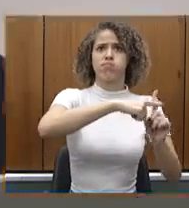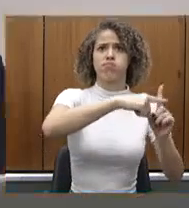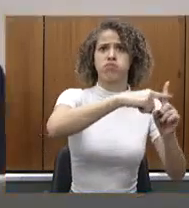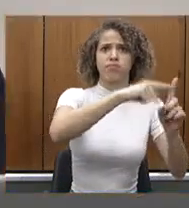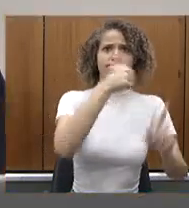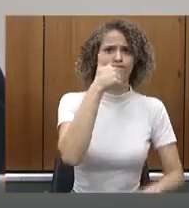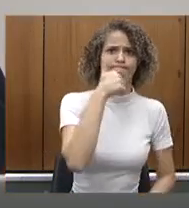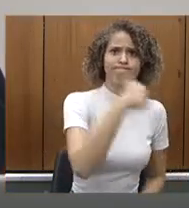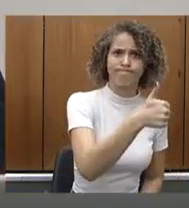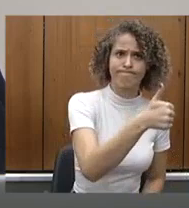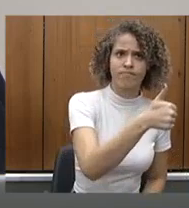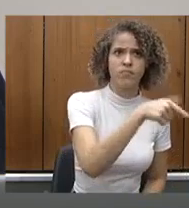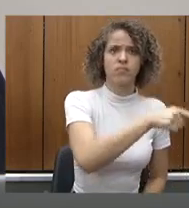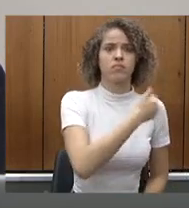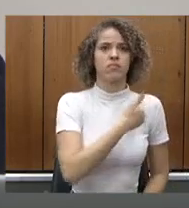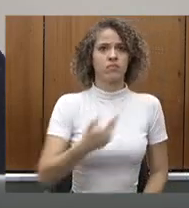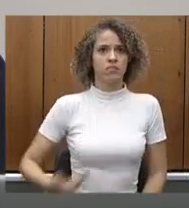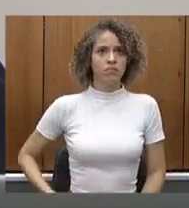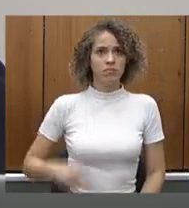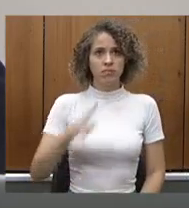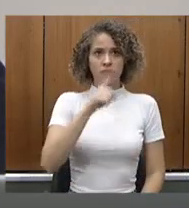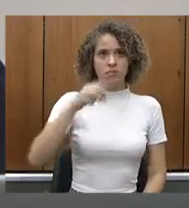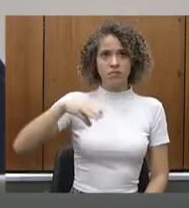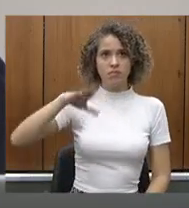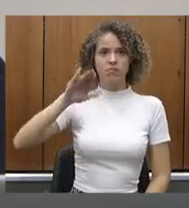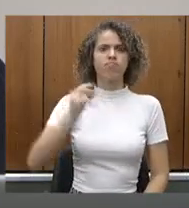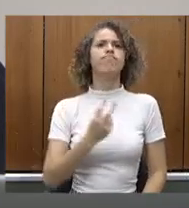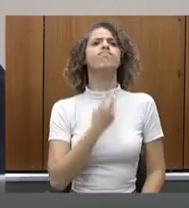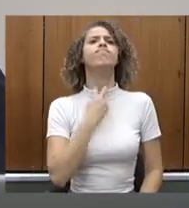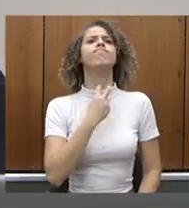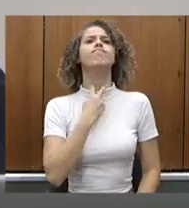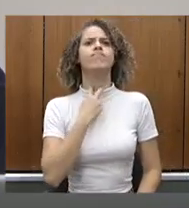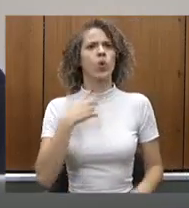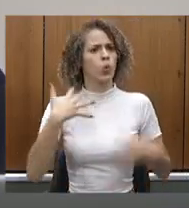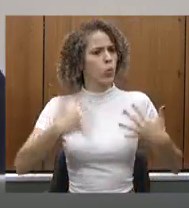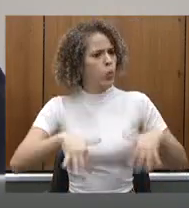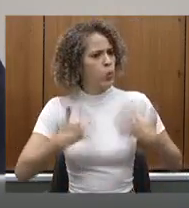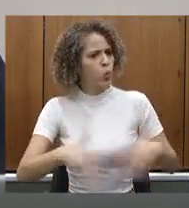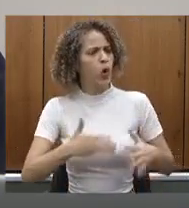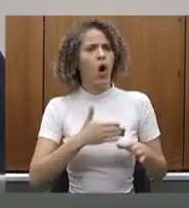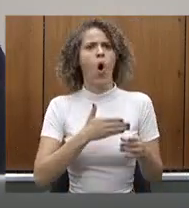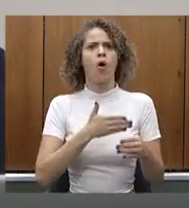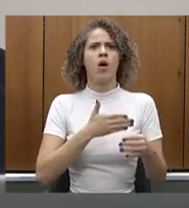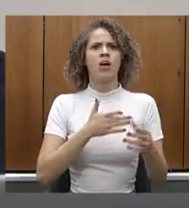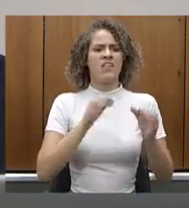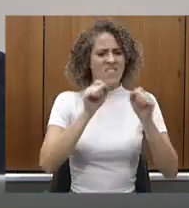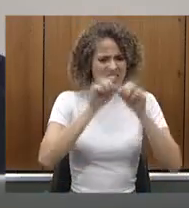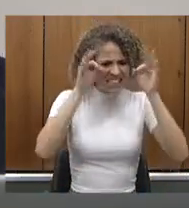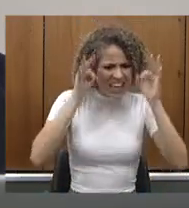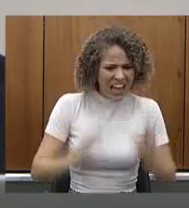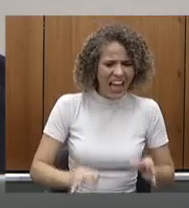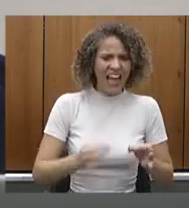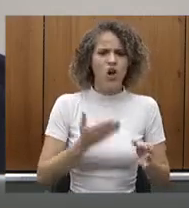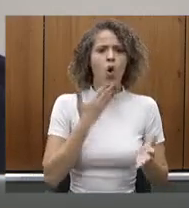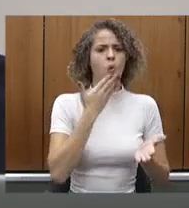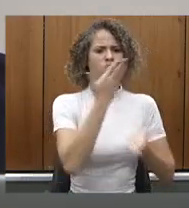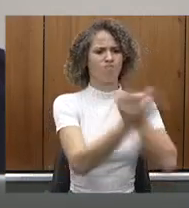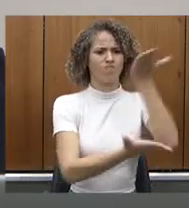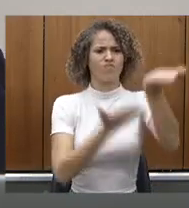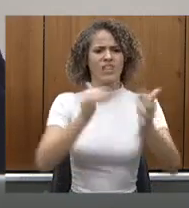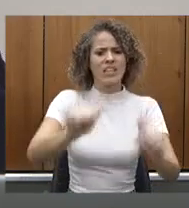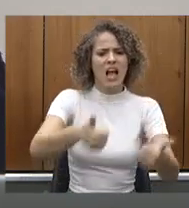equipe, junto com o governador Romeu Zema, estão viabilizando, fazendo acontecer saúde em Minas Gerais.